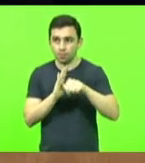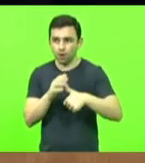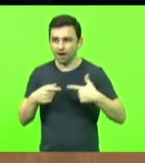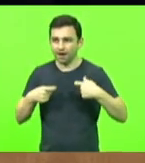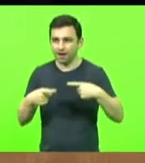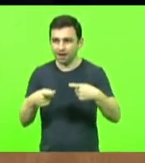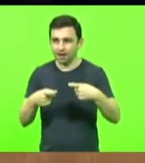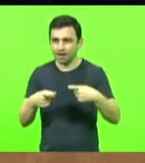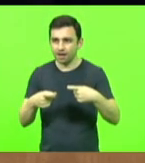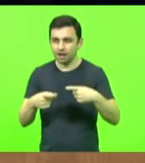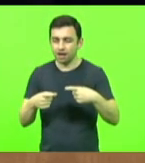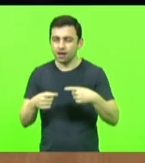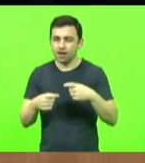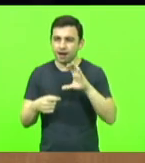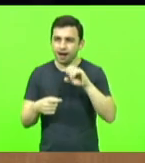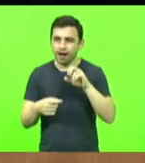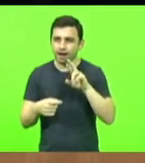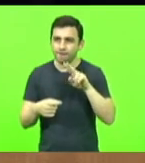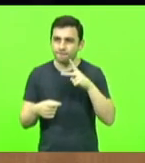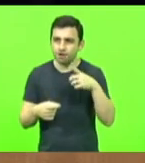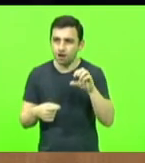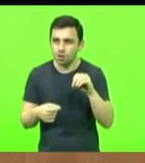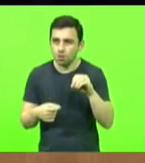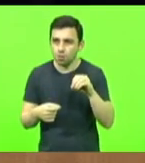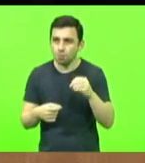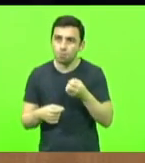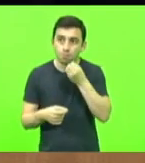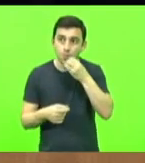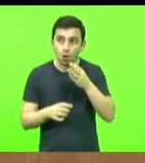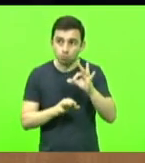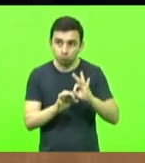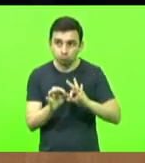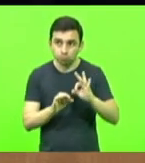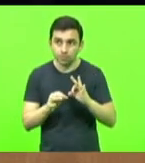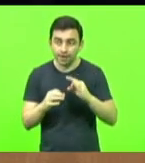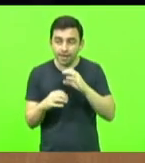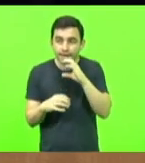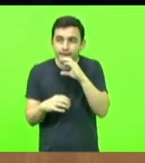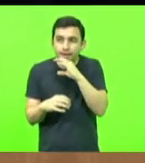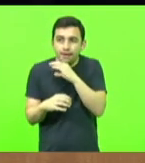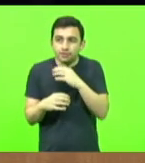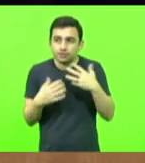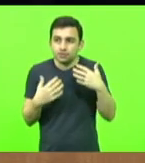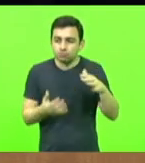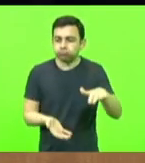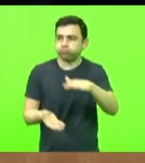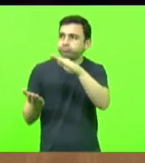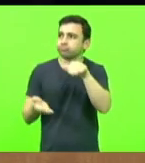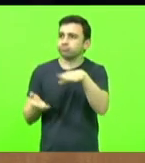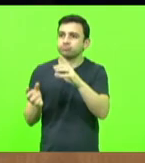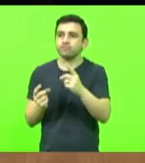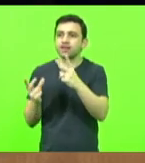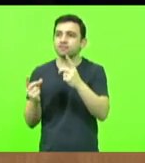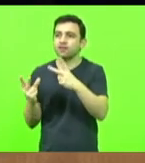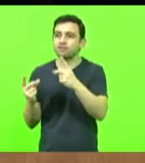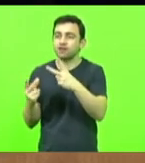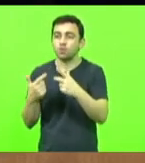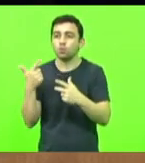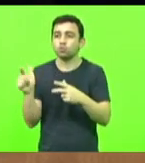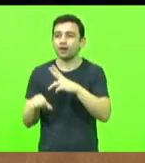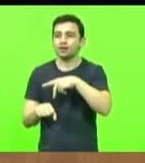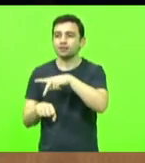o carvão de melhor qualidade para o aquecimento havia sido exportado. Como resultado,